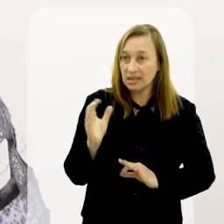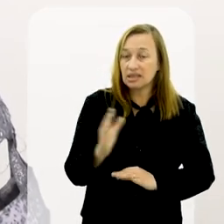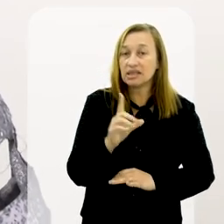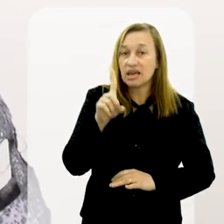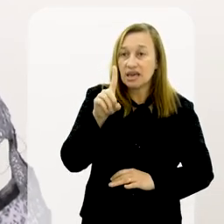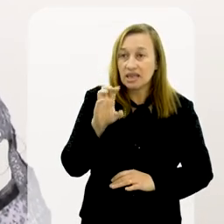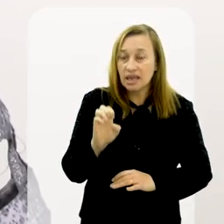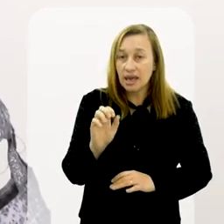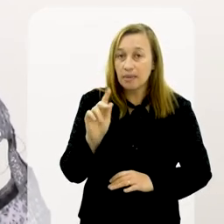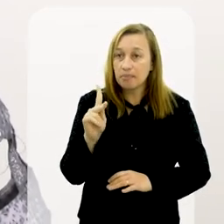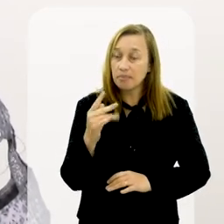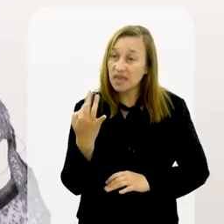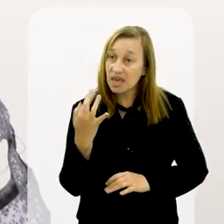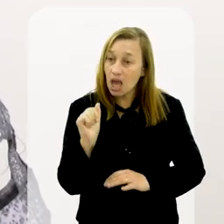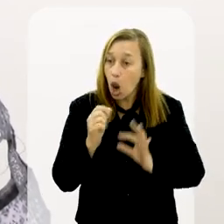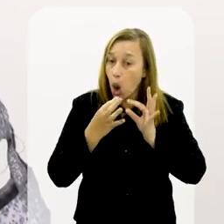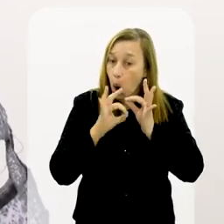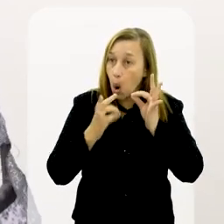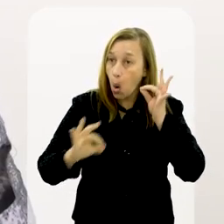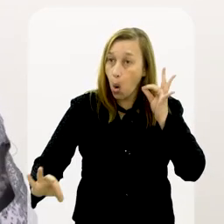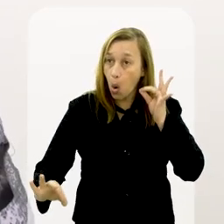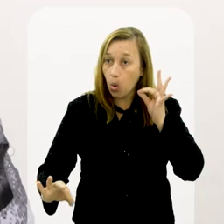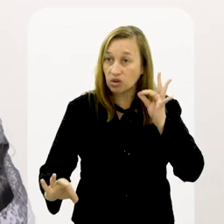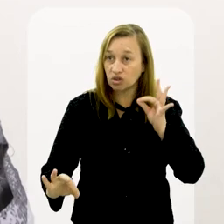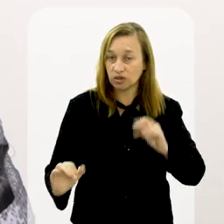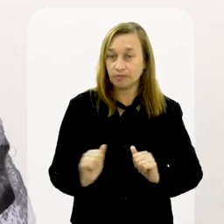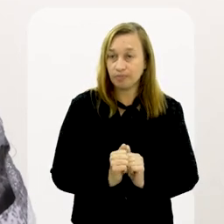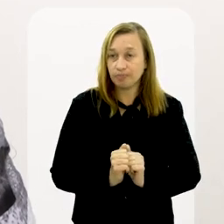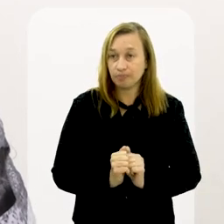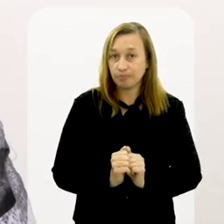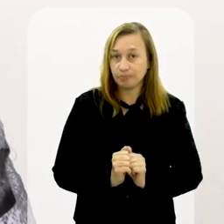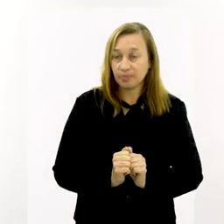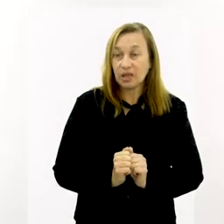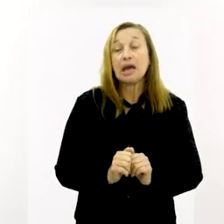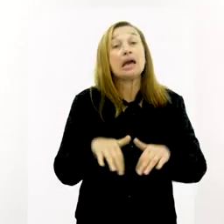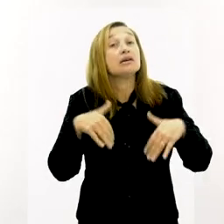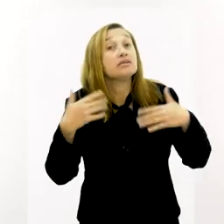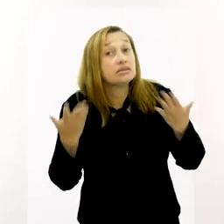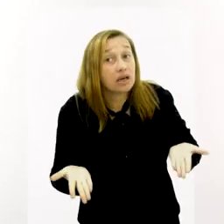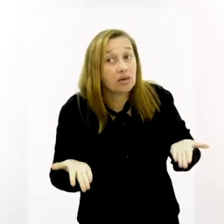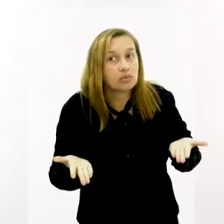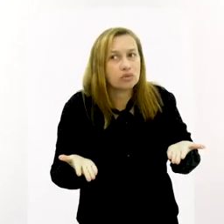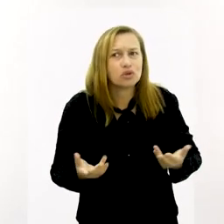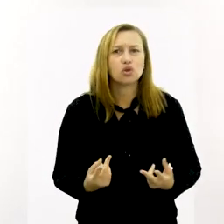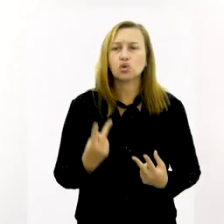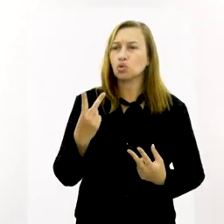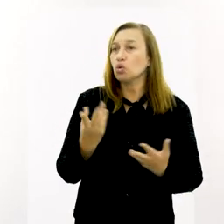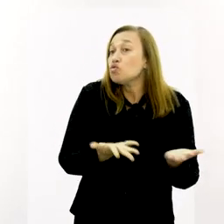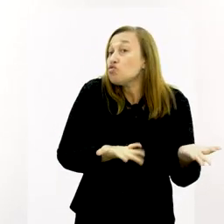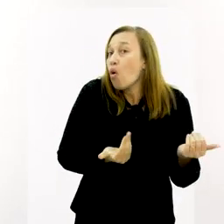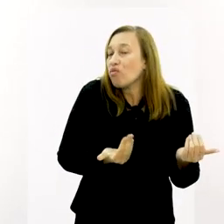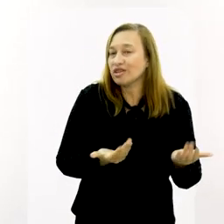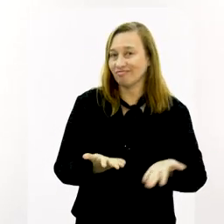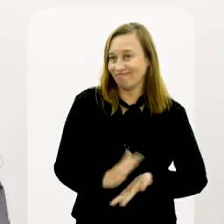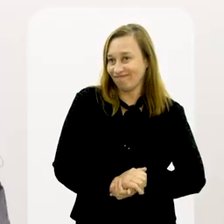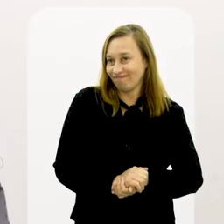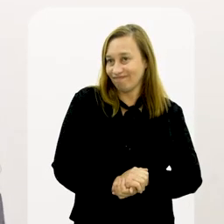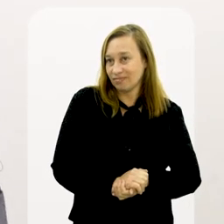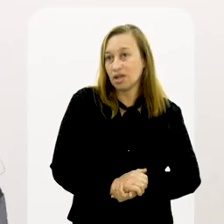Longe da comunidade, mas o radinho agora passa na rua. Então, quer dizer, são dois jovens.